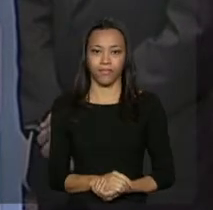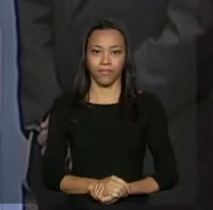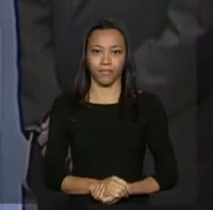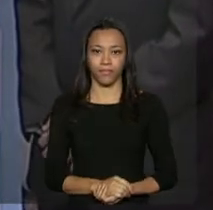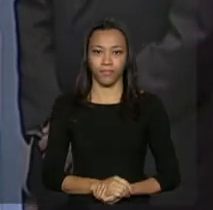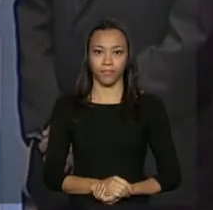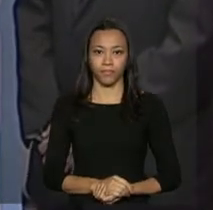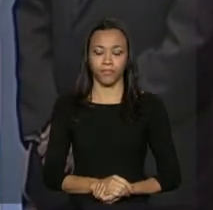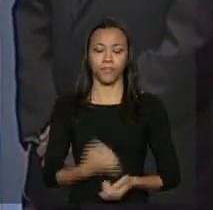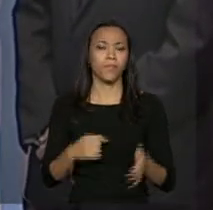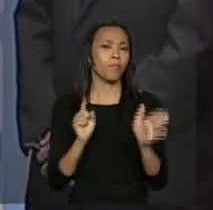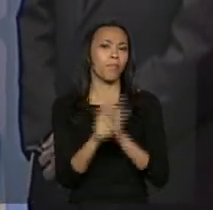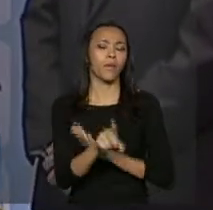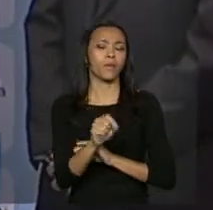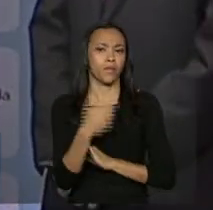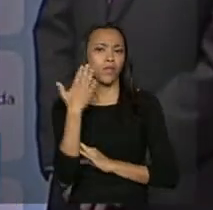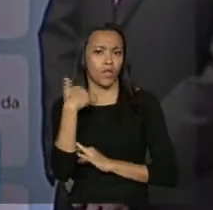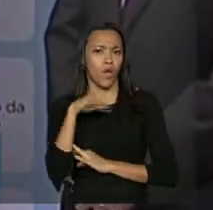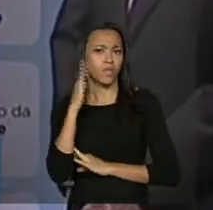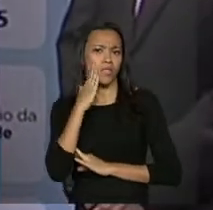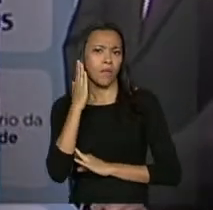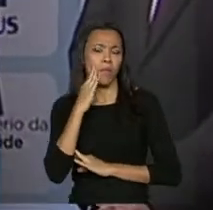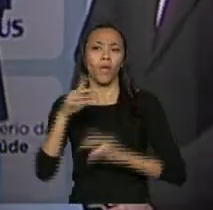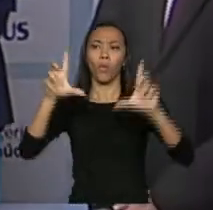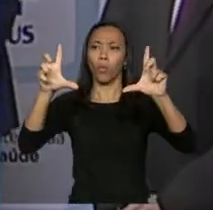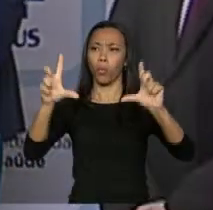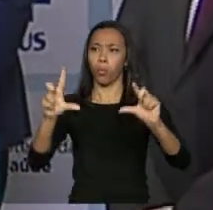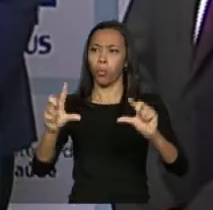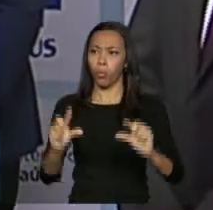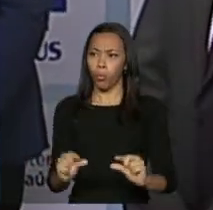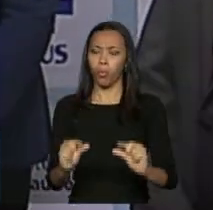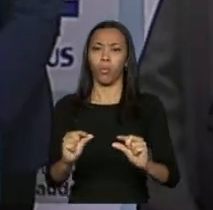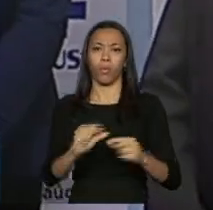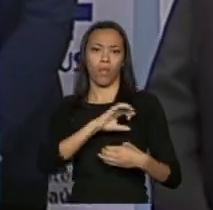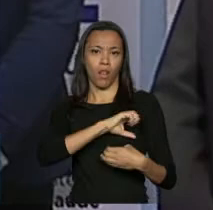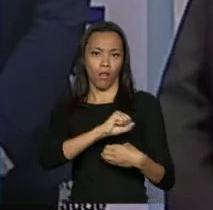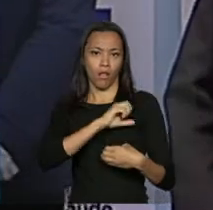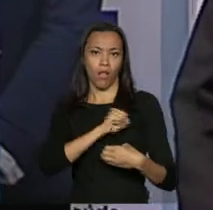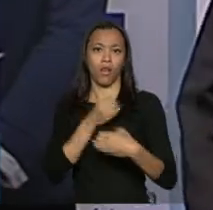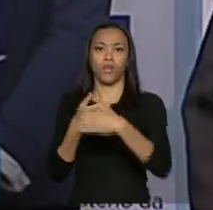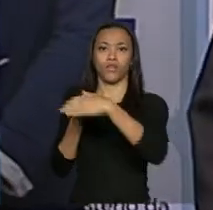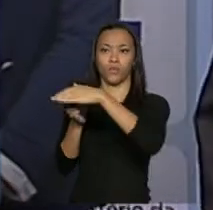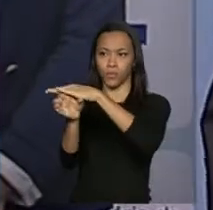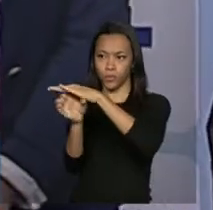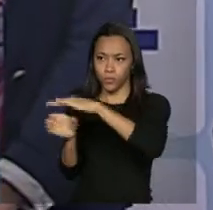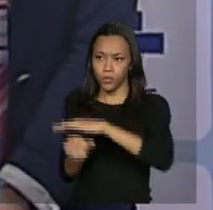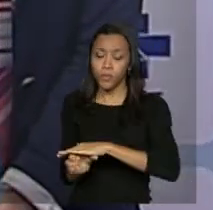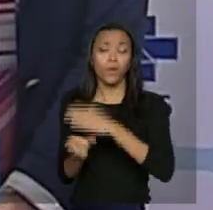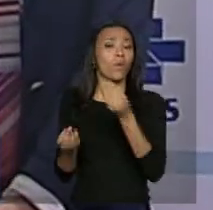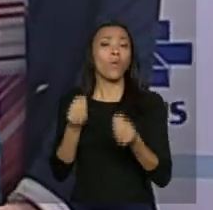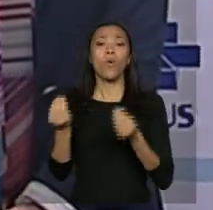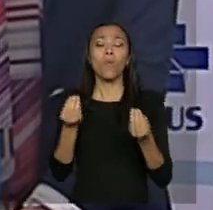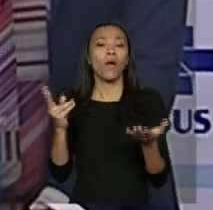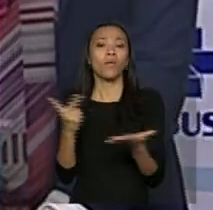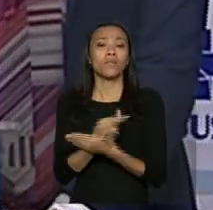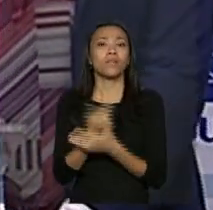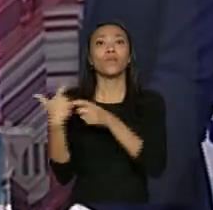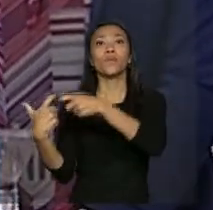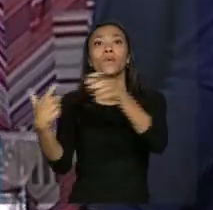Ministra, a gente sabe que os estoques estão baixos, há uma região que precisa de um cuidado maior, uma região mais crítica, como que está essa divisão?